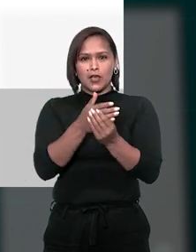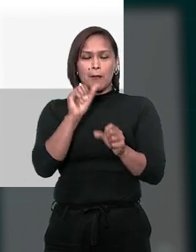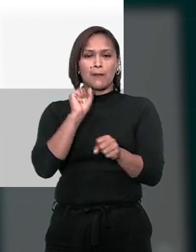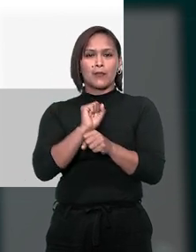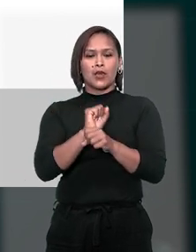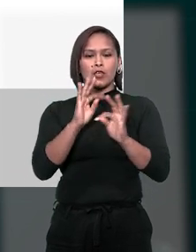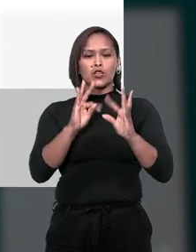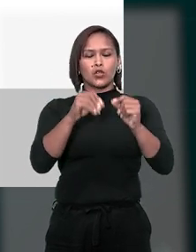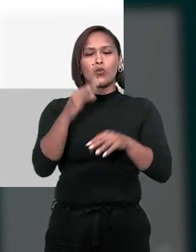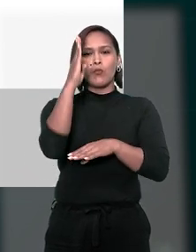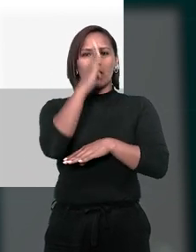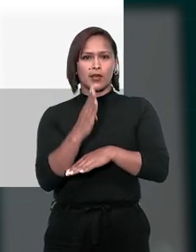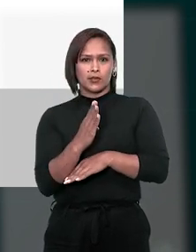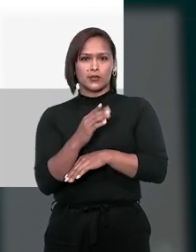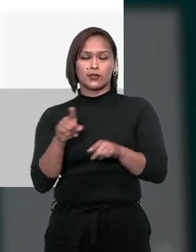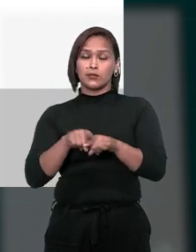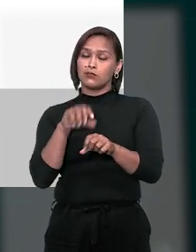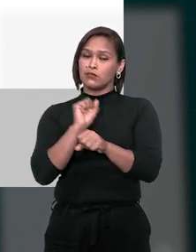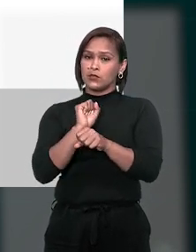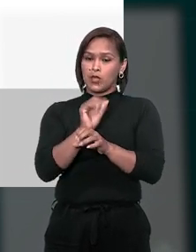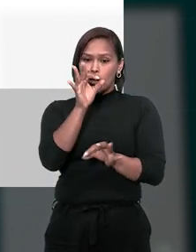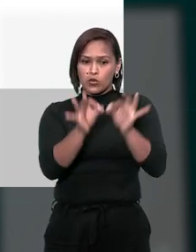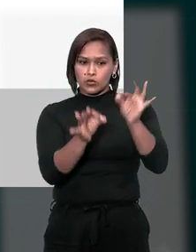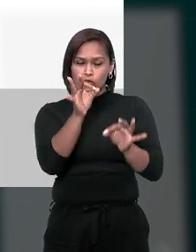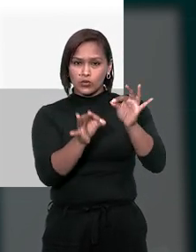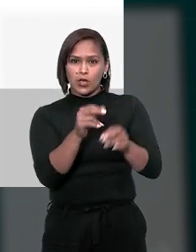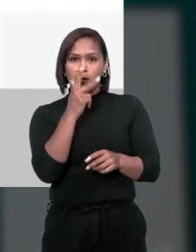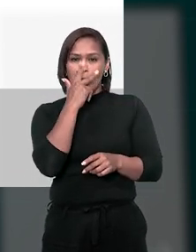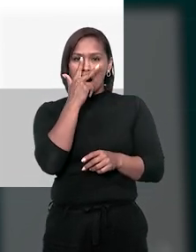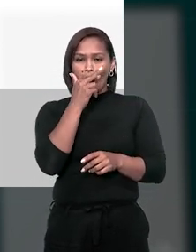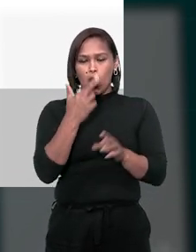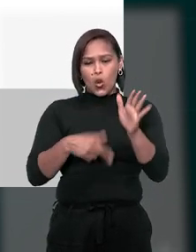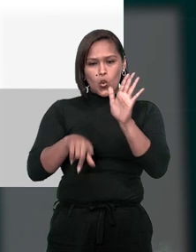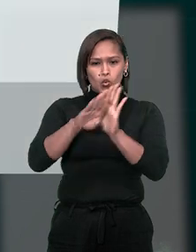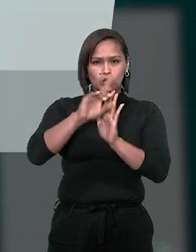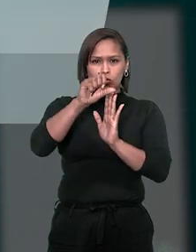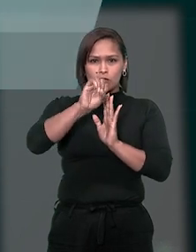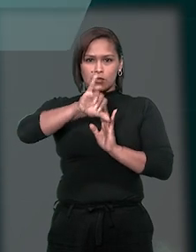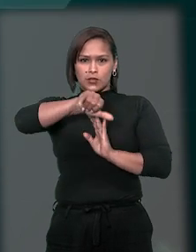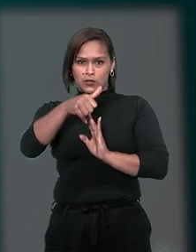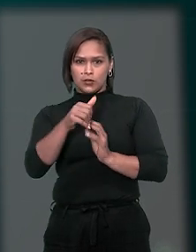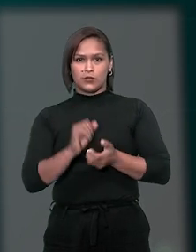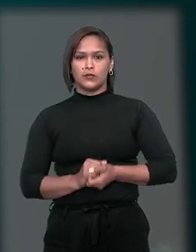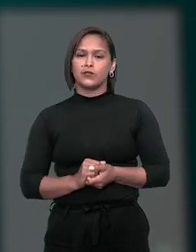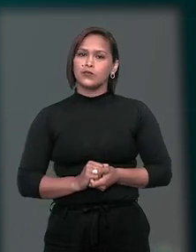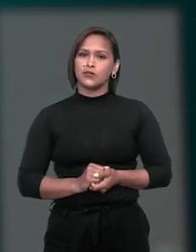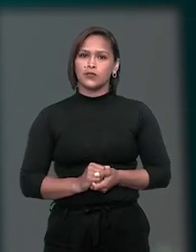paralisados em todo o país, aguardando o julgamento de recursos repetitivos.